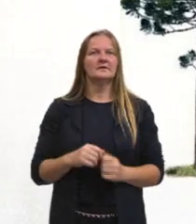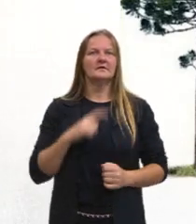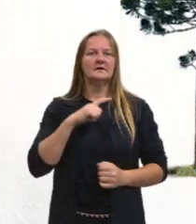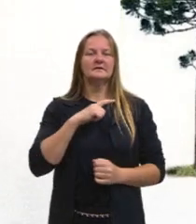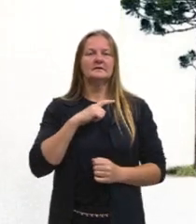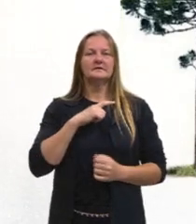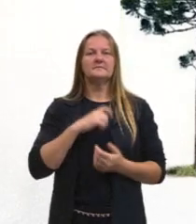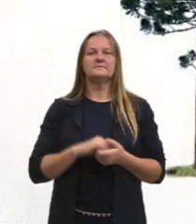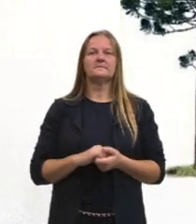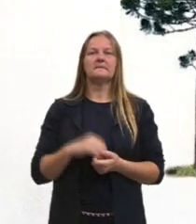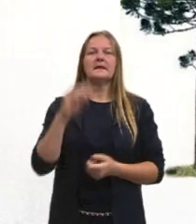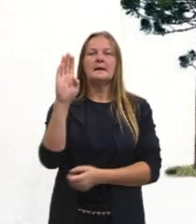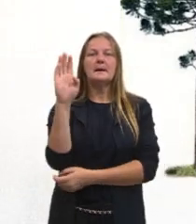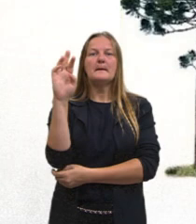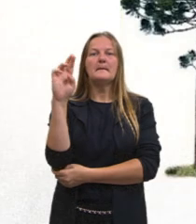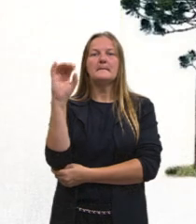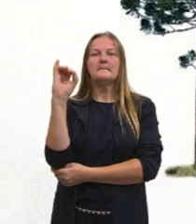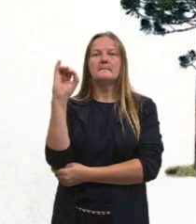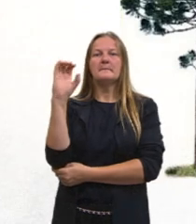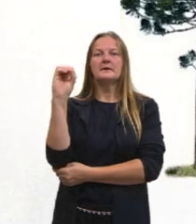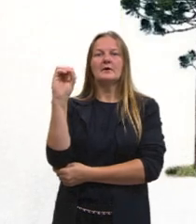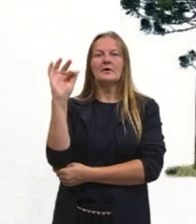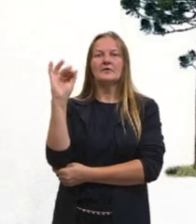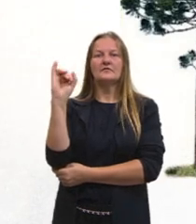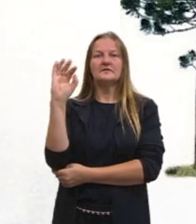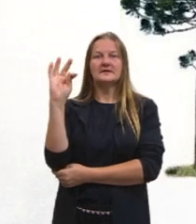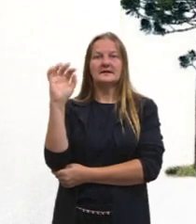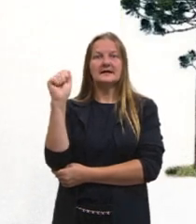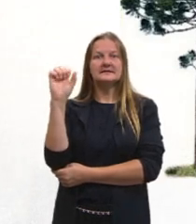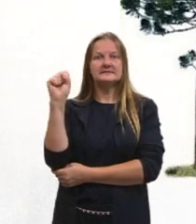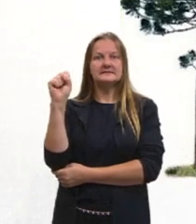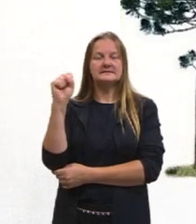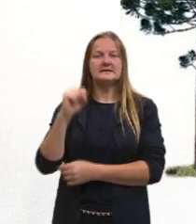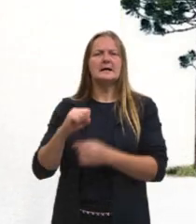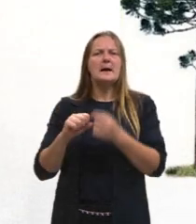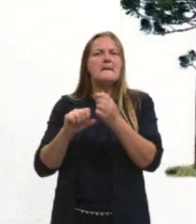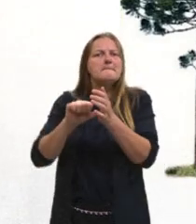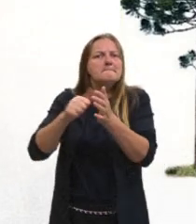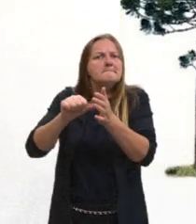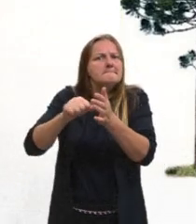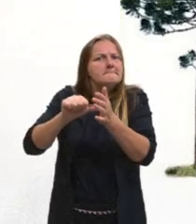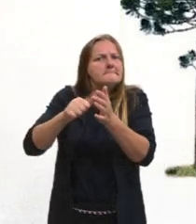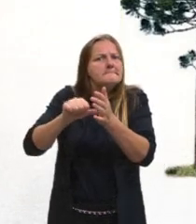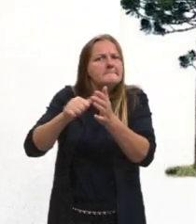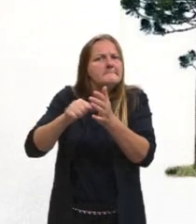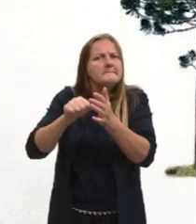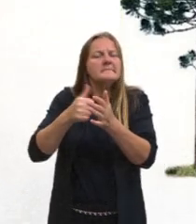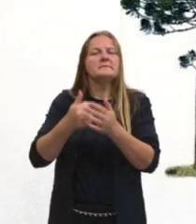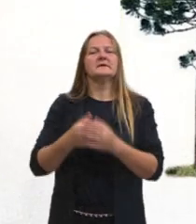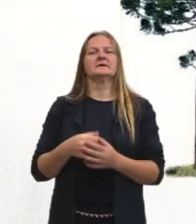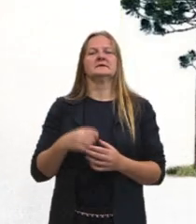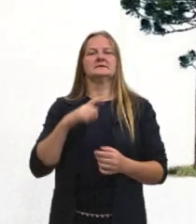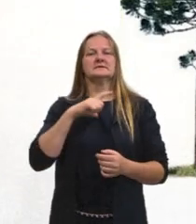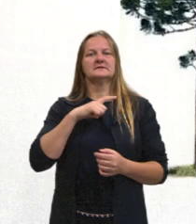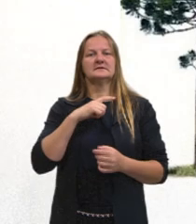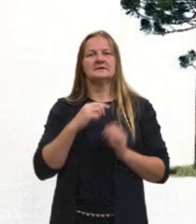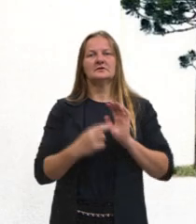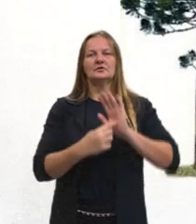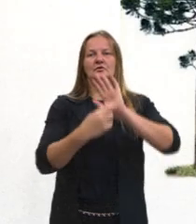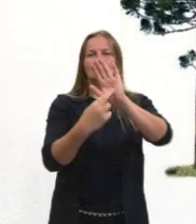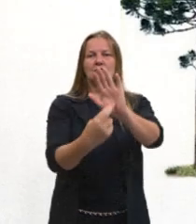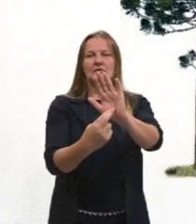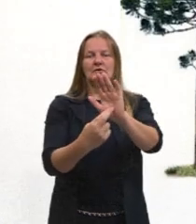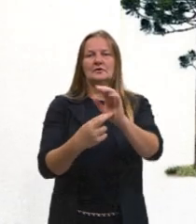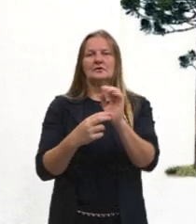briófitas, certo? Foram as primeiras aí a surgirem no reino plant, que são representadas pelos